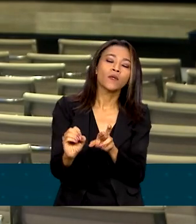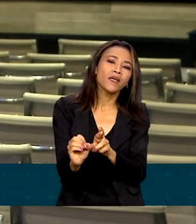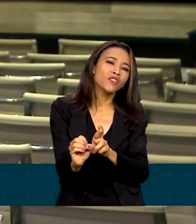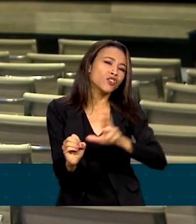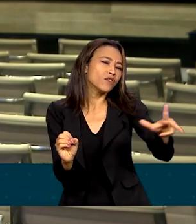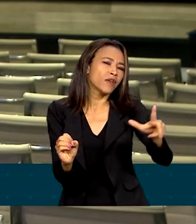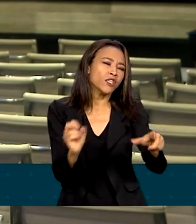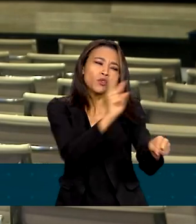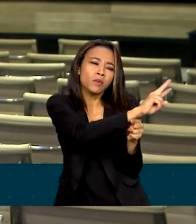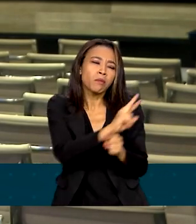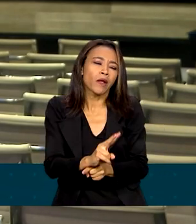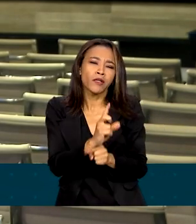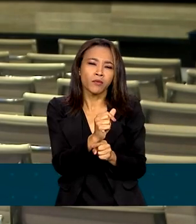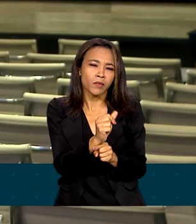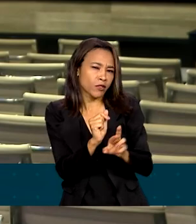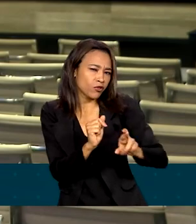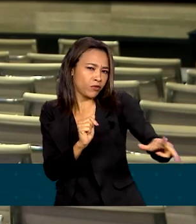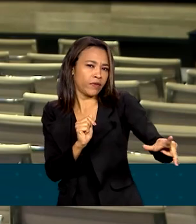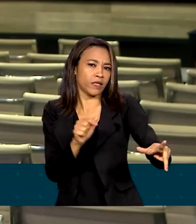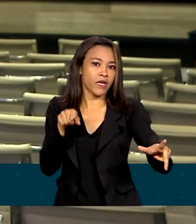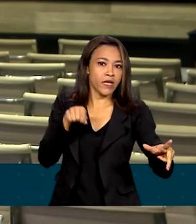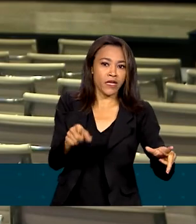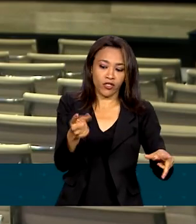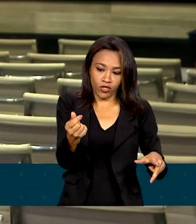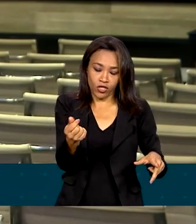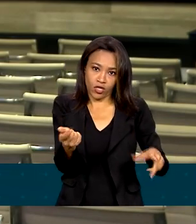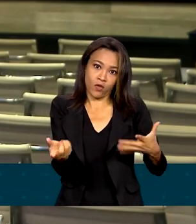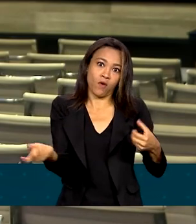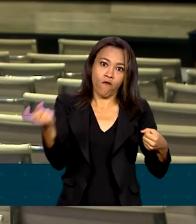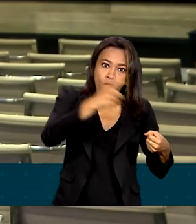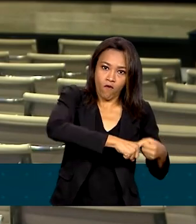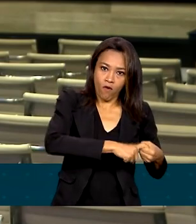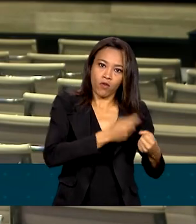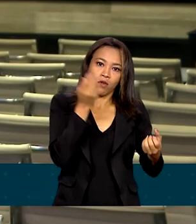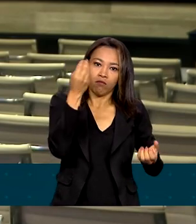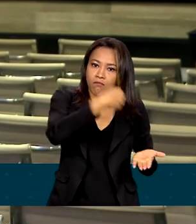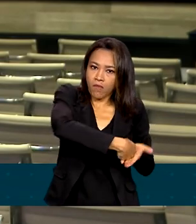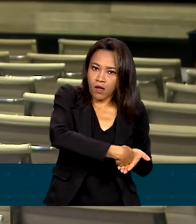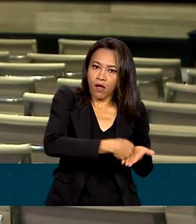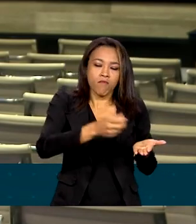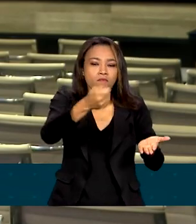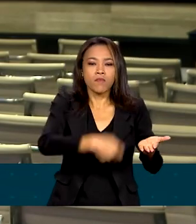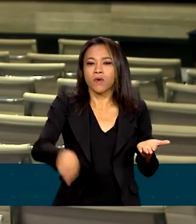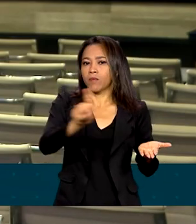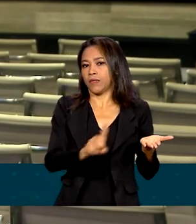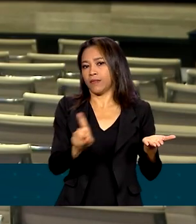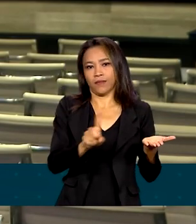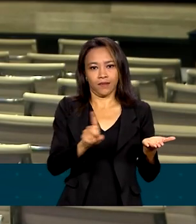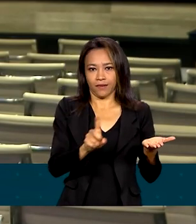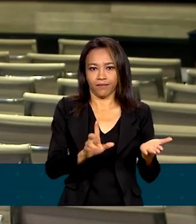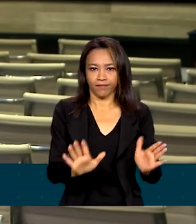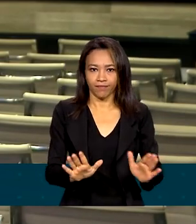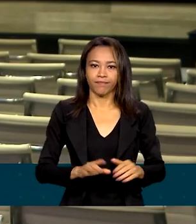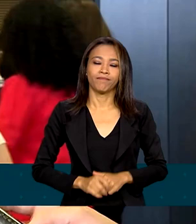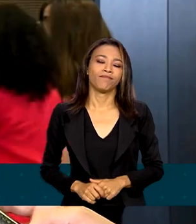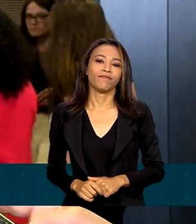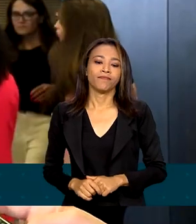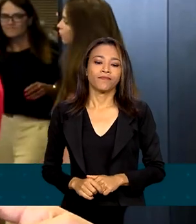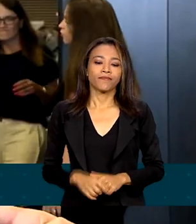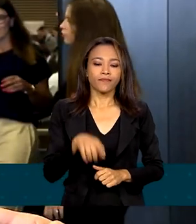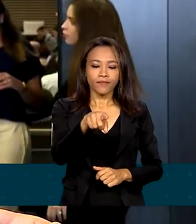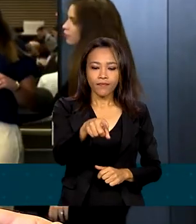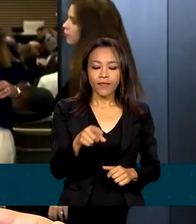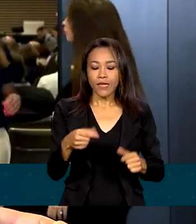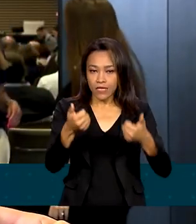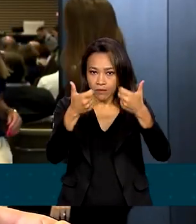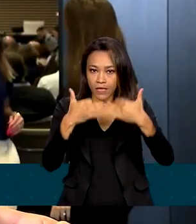financiamento comum, esses recursos são não reembolsáveis. As empresas não precisam devolver os valores recebidos. Tudo o